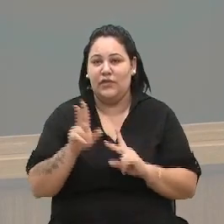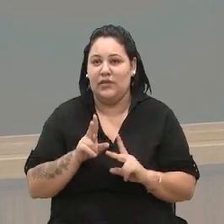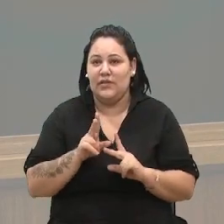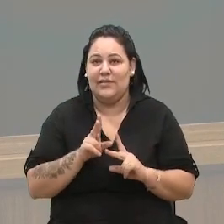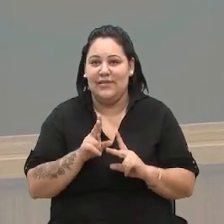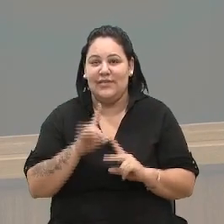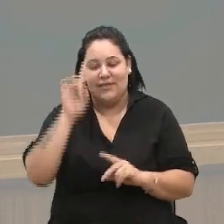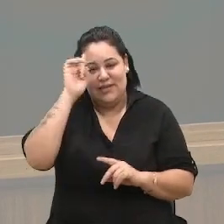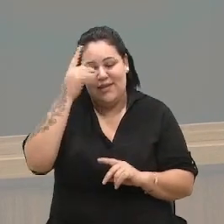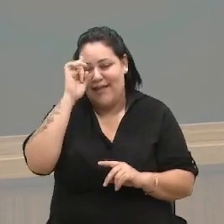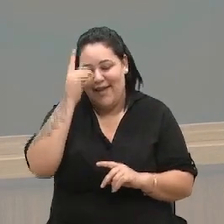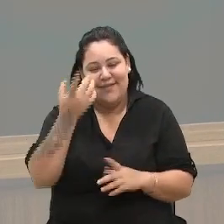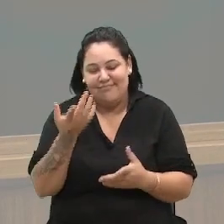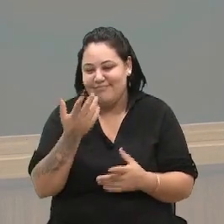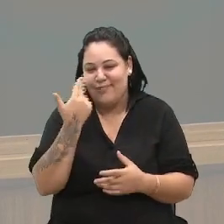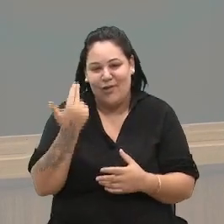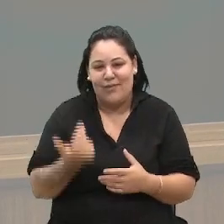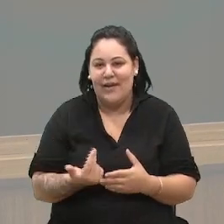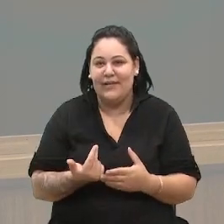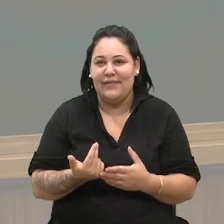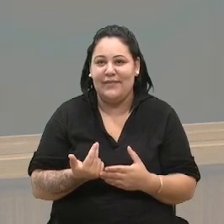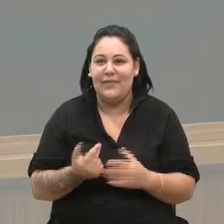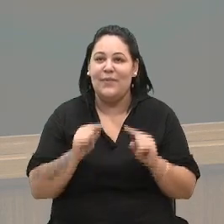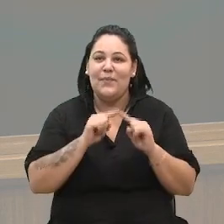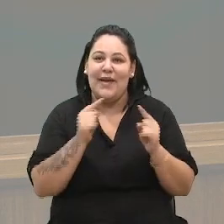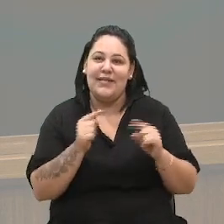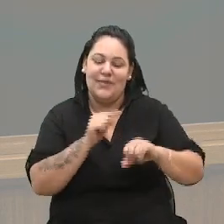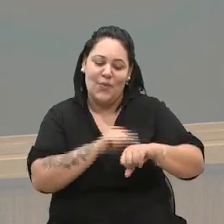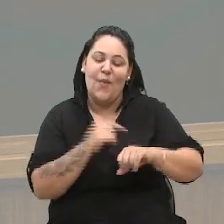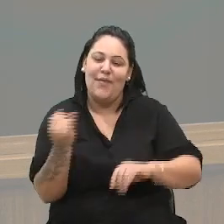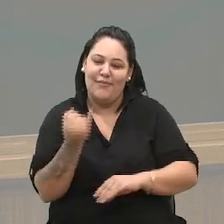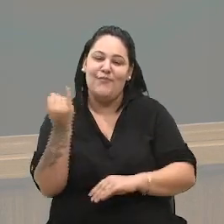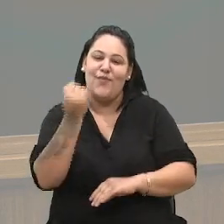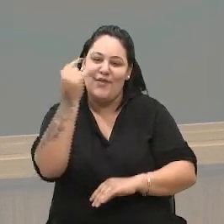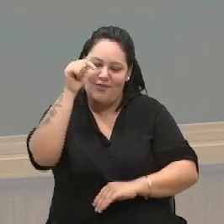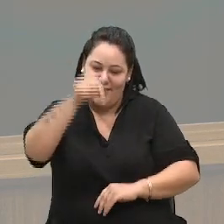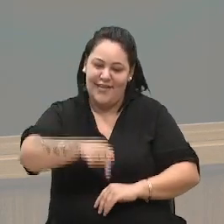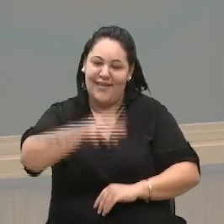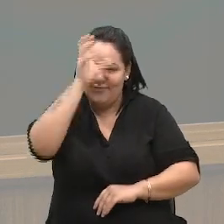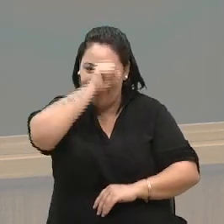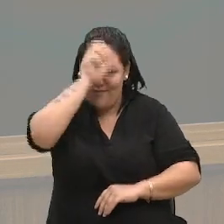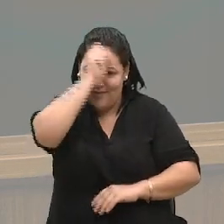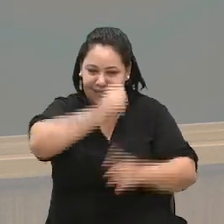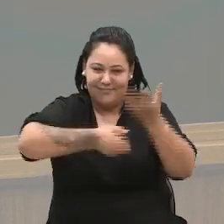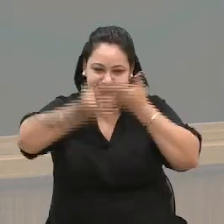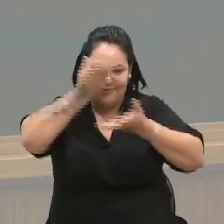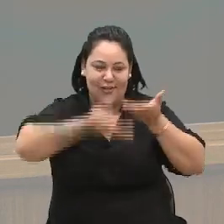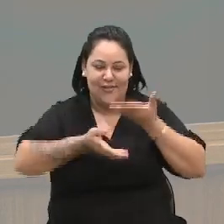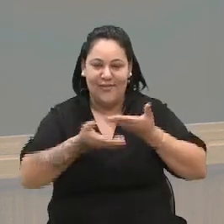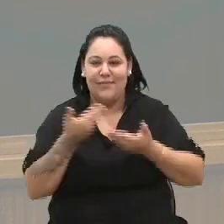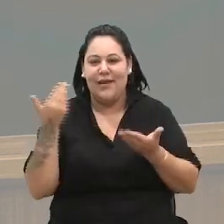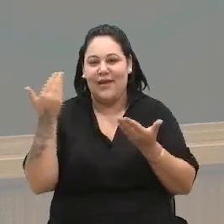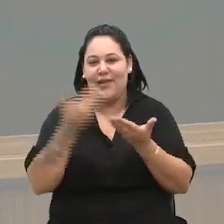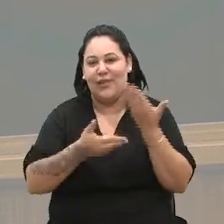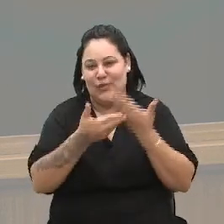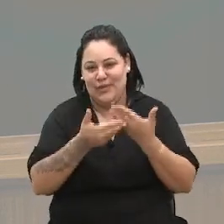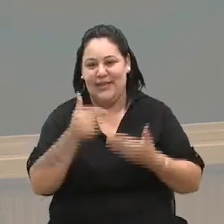ideias, né? Mas acho que foi um momento muito importante de aprendizagem para todo mundo aqui. Obrigado.